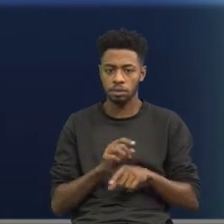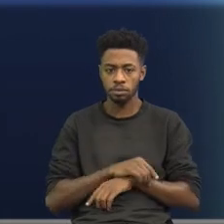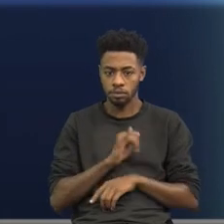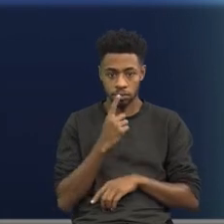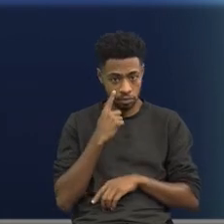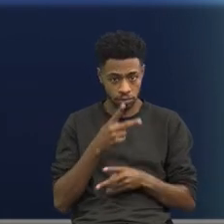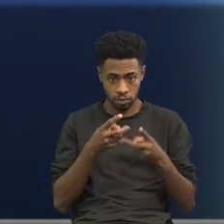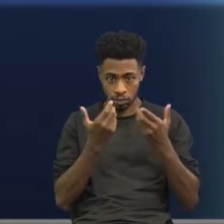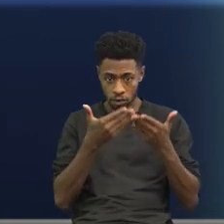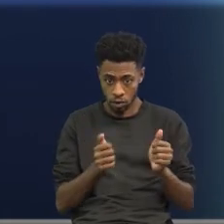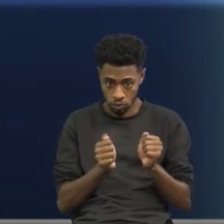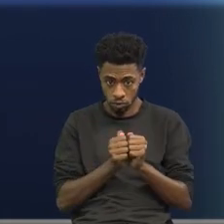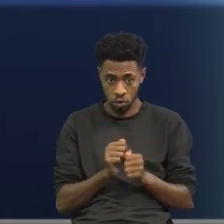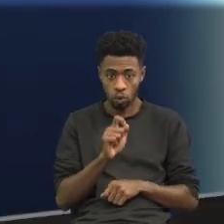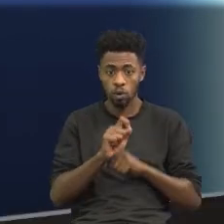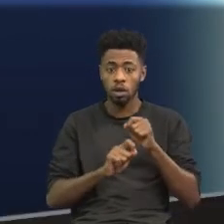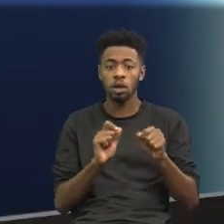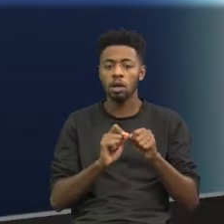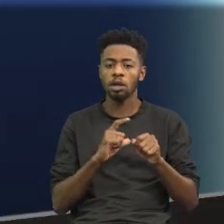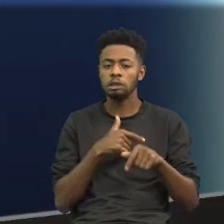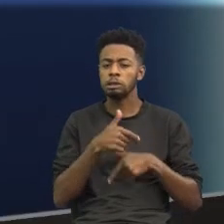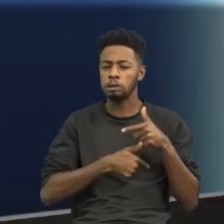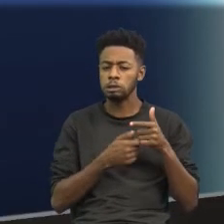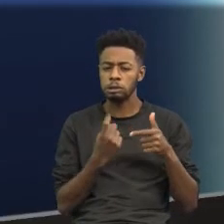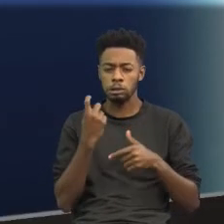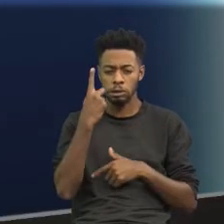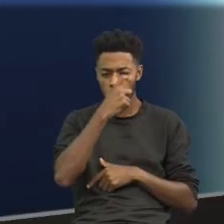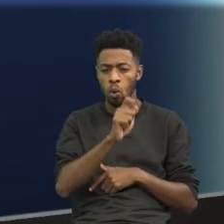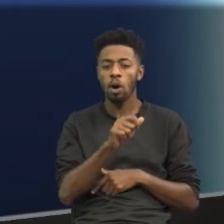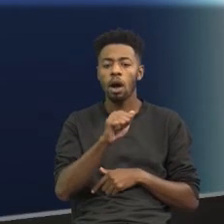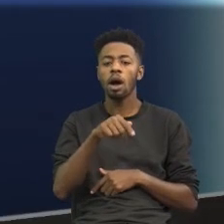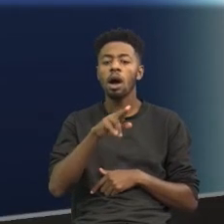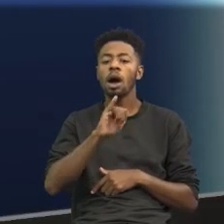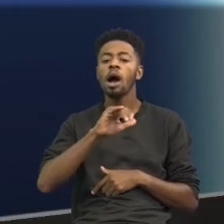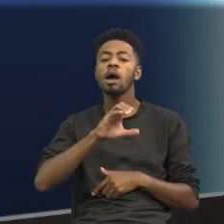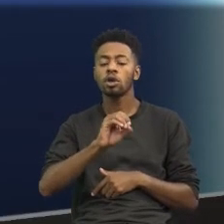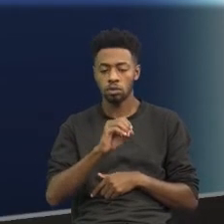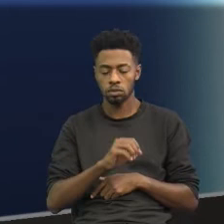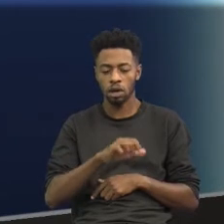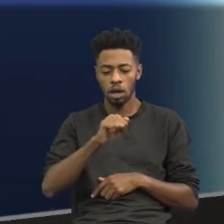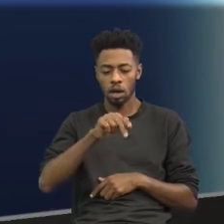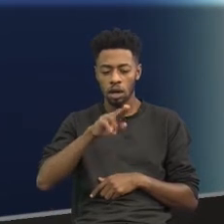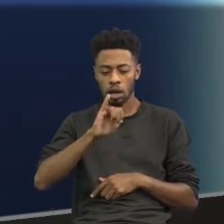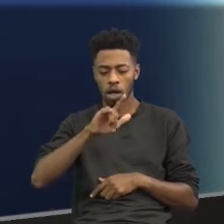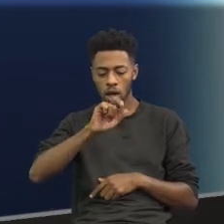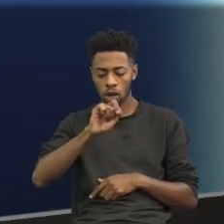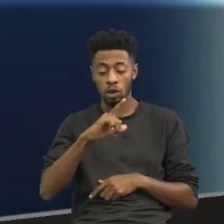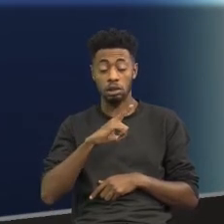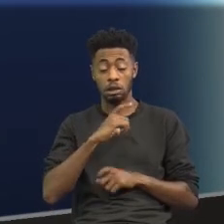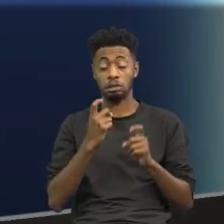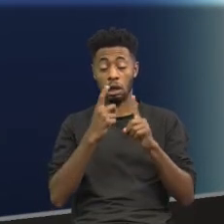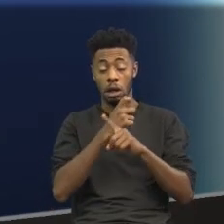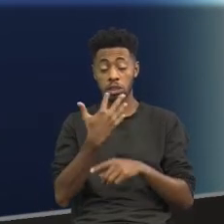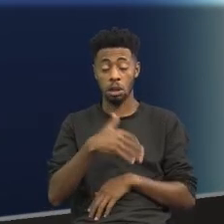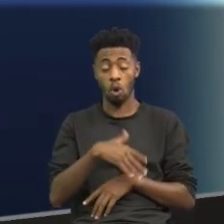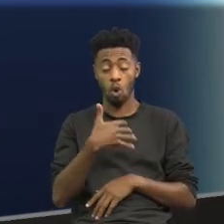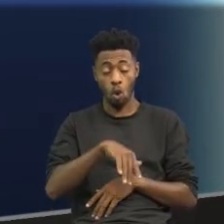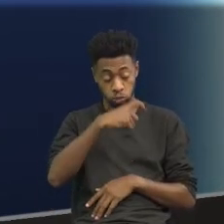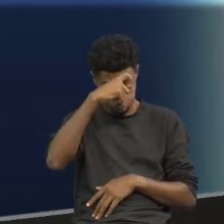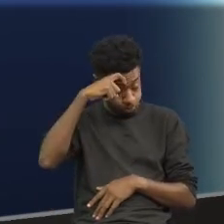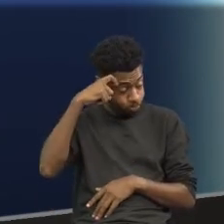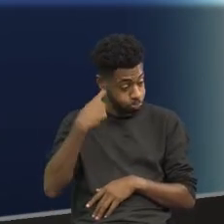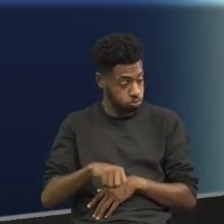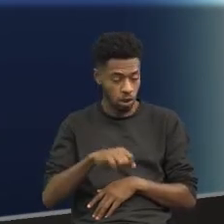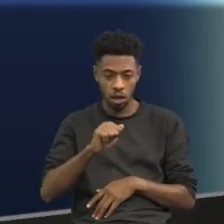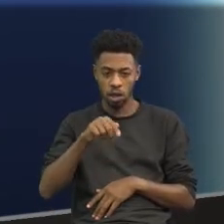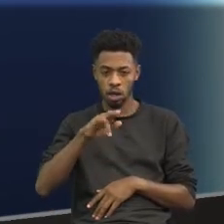Analisa comigo. O que foi que deu trabalho? Aquilo. Então, o sujeito é o aquilo. Aquilo deu-lhe muito trabalho. E